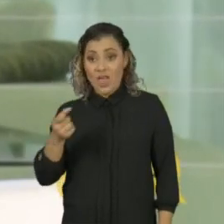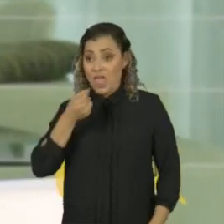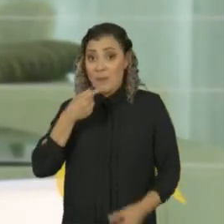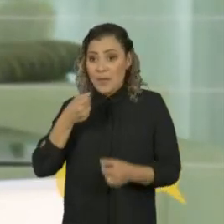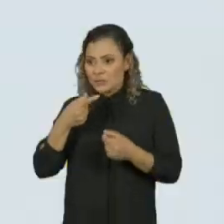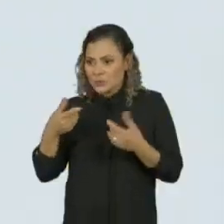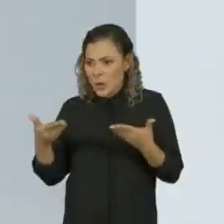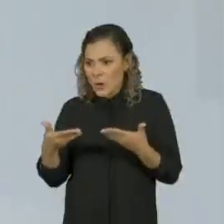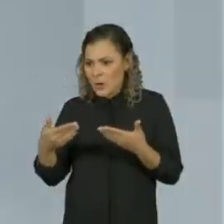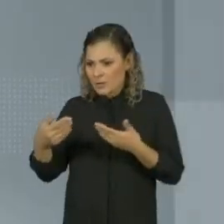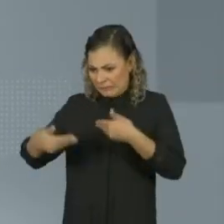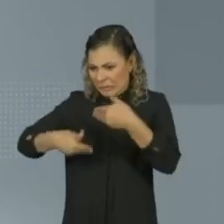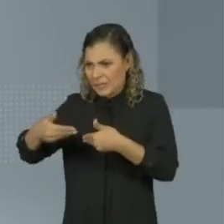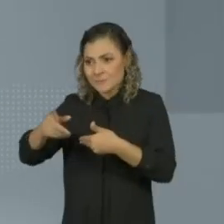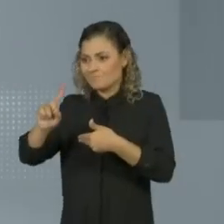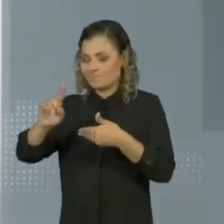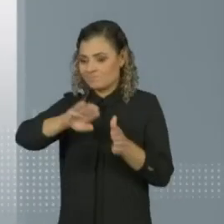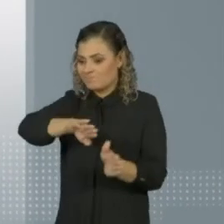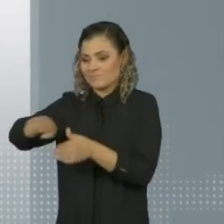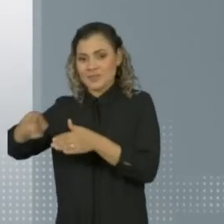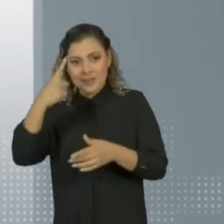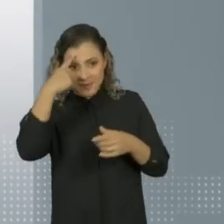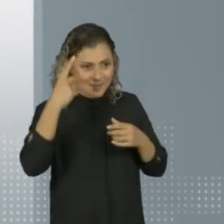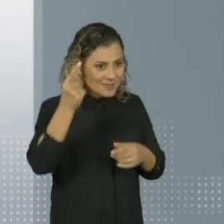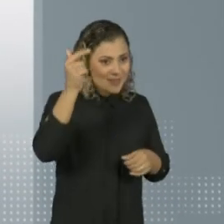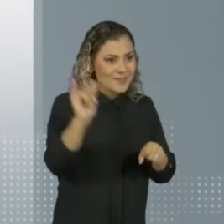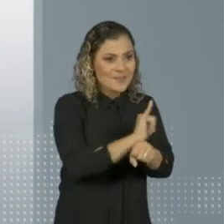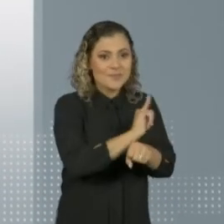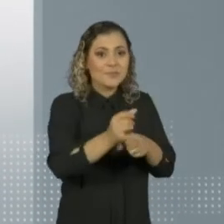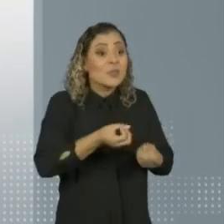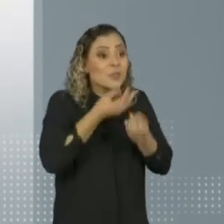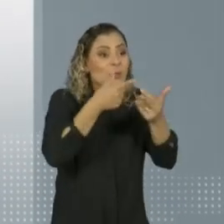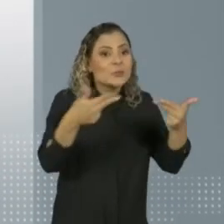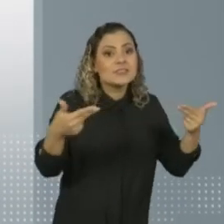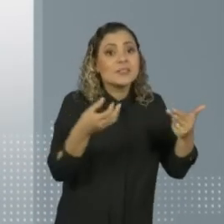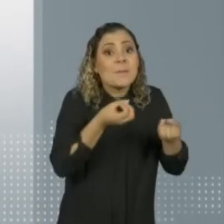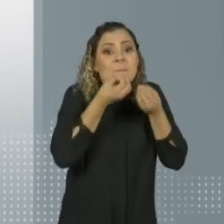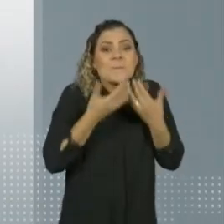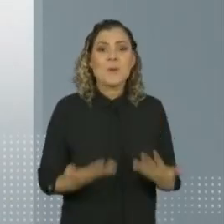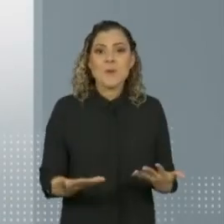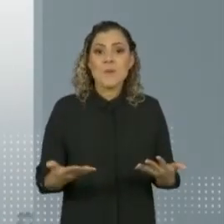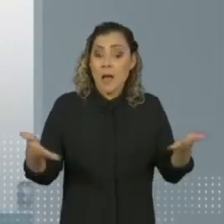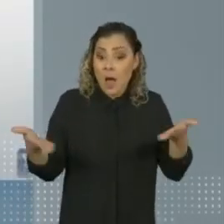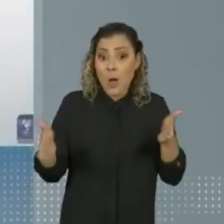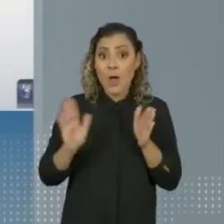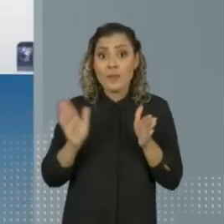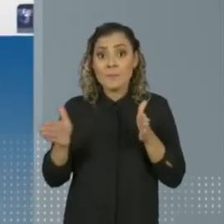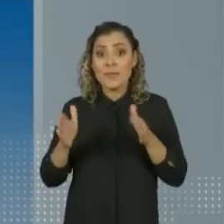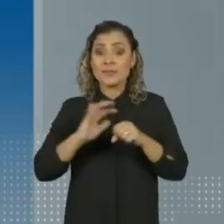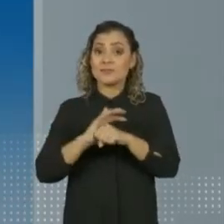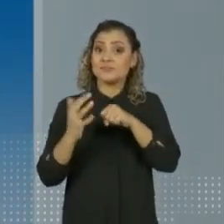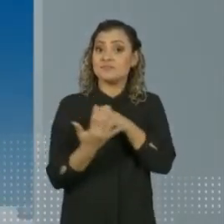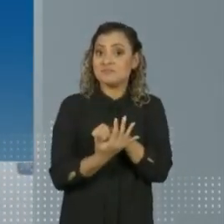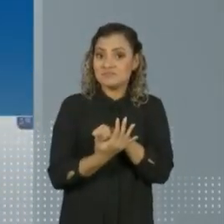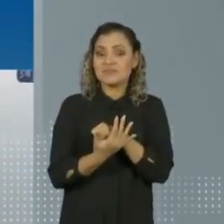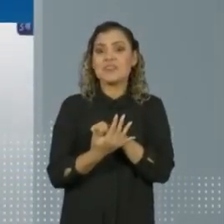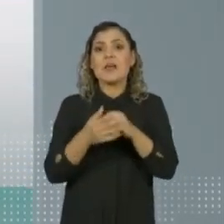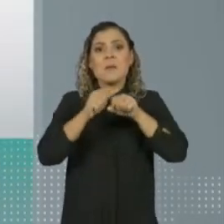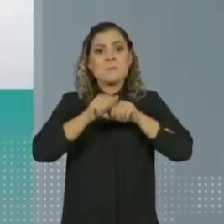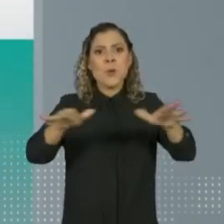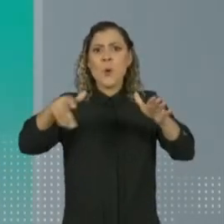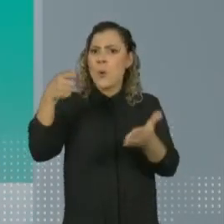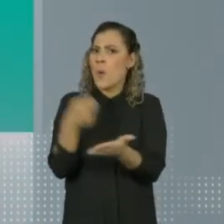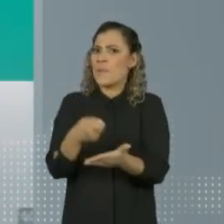foi criar em 2011 o site Só Notícia Boa. Agora, no meio da pandemia de coronavírus, virou leitura